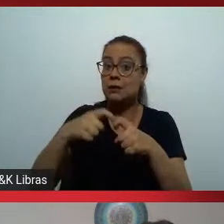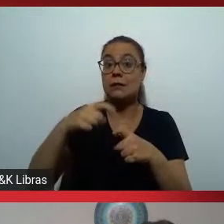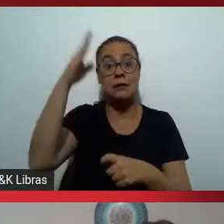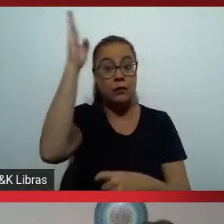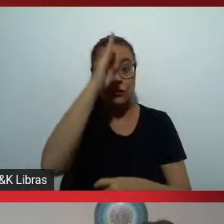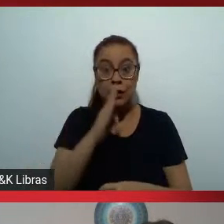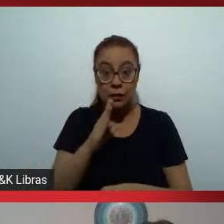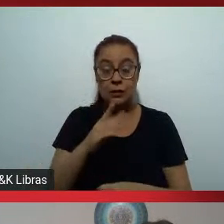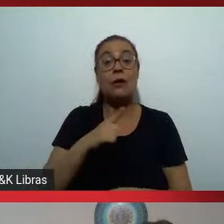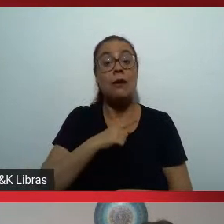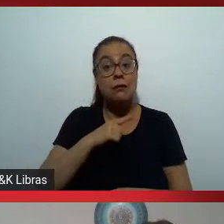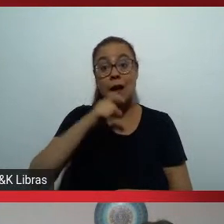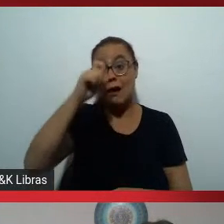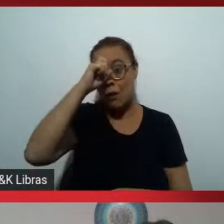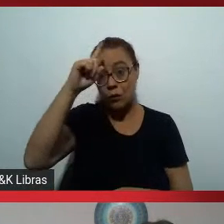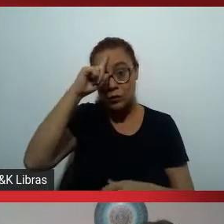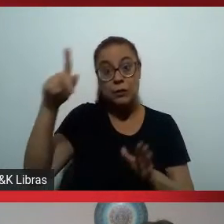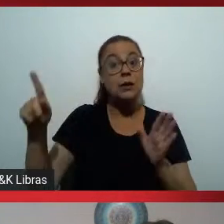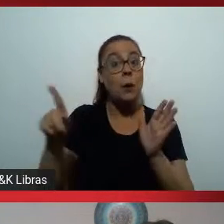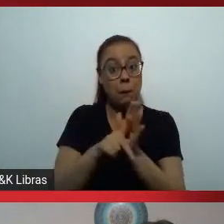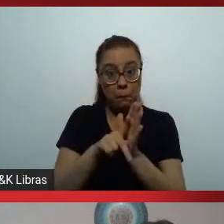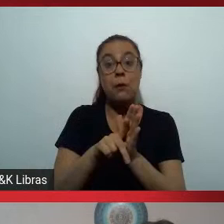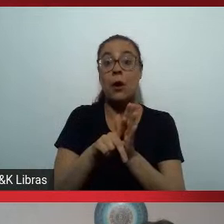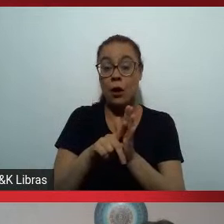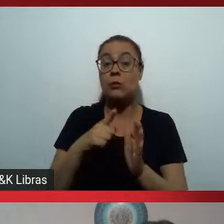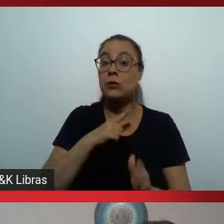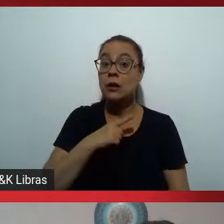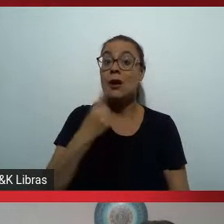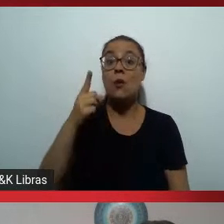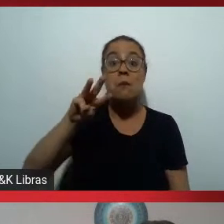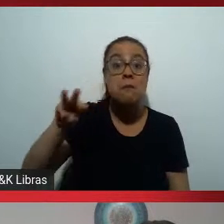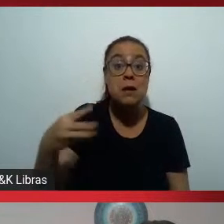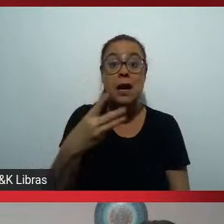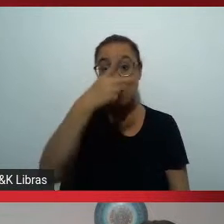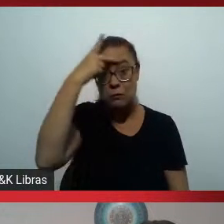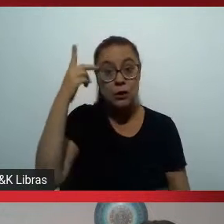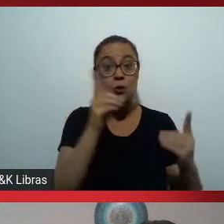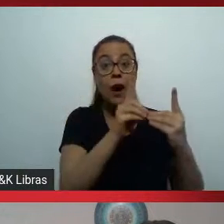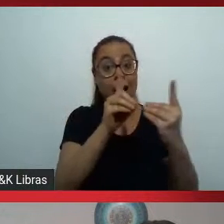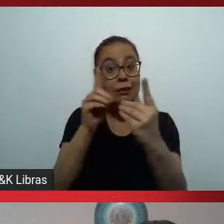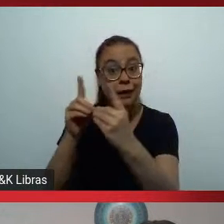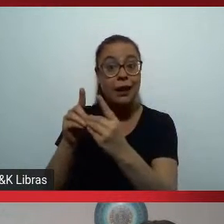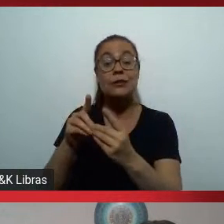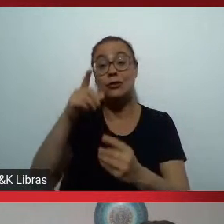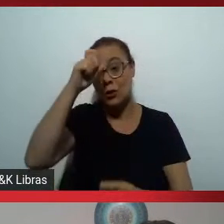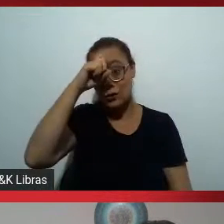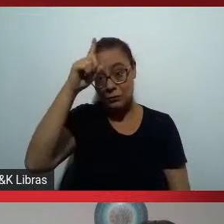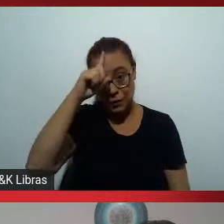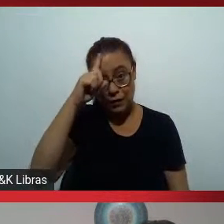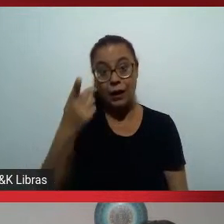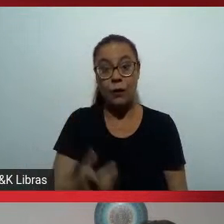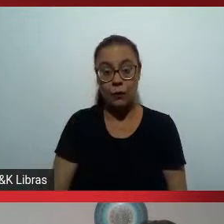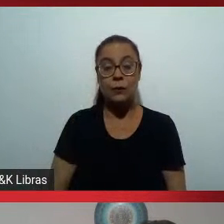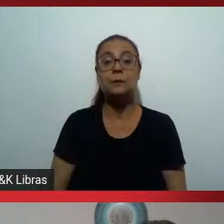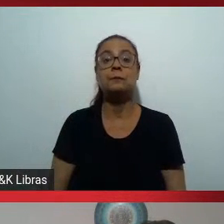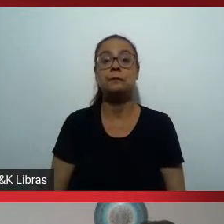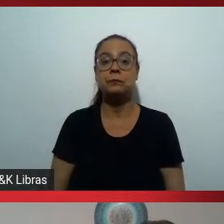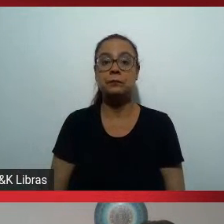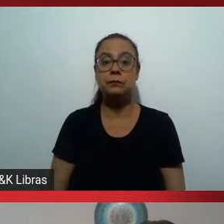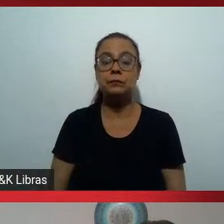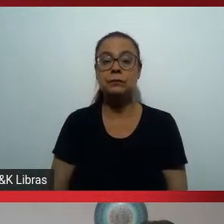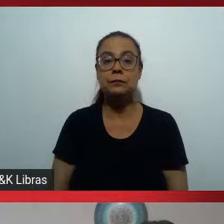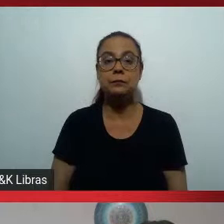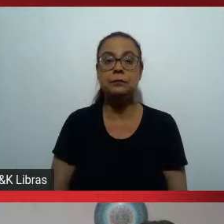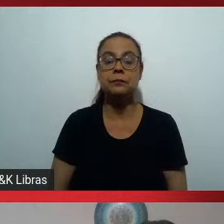pessoas por ano não é um número exagerado é um número comprovado de estatísticas na saúde nós fazemos a gestão de um hospital de uma cidade